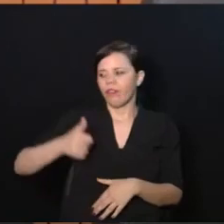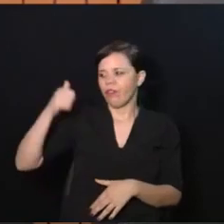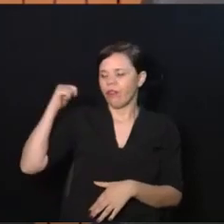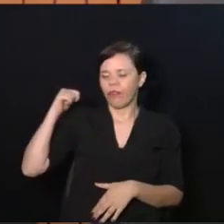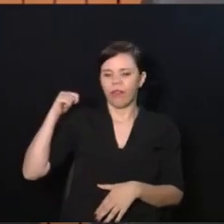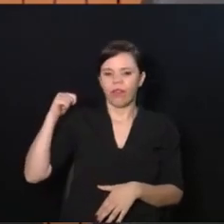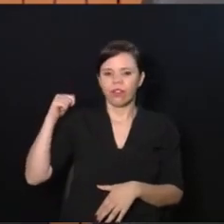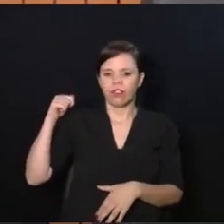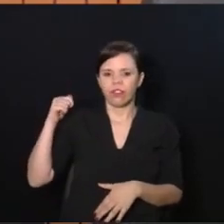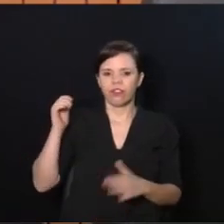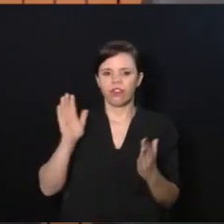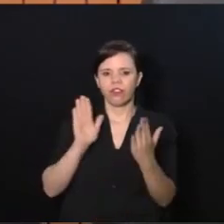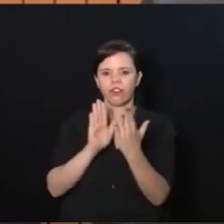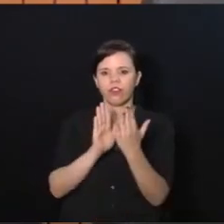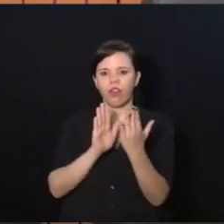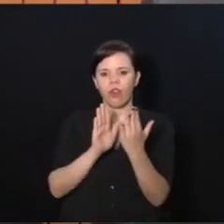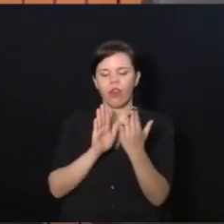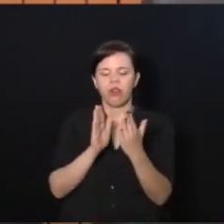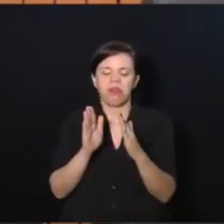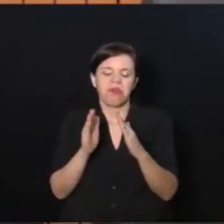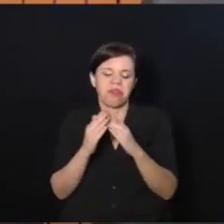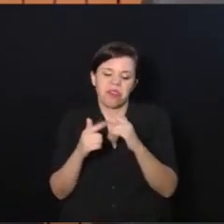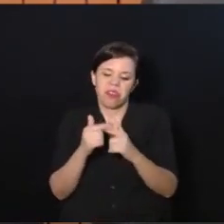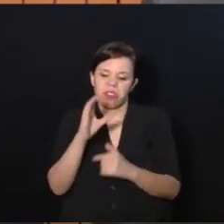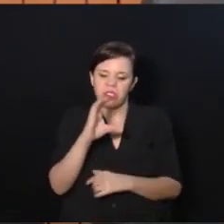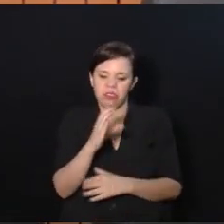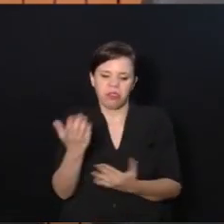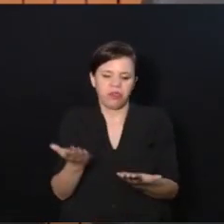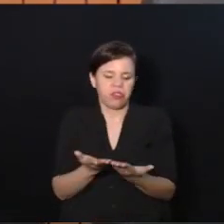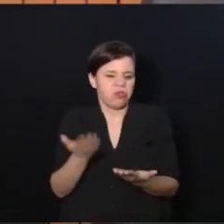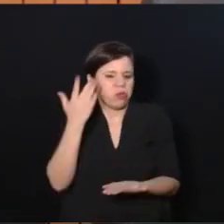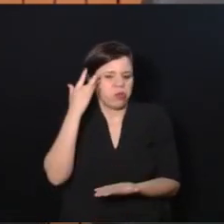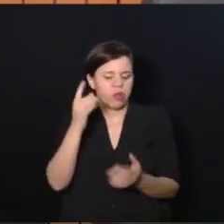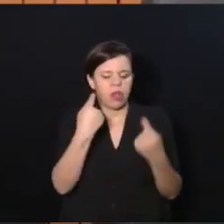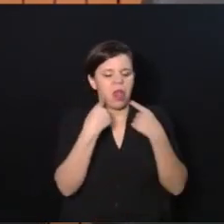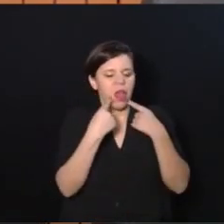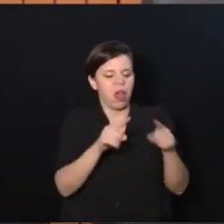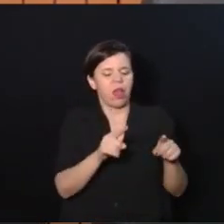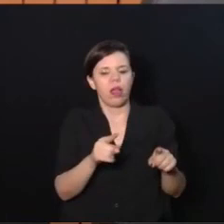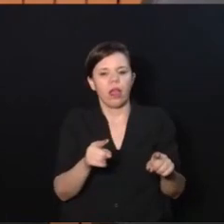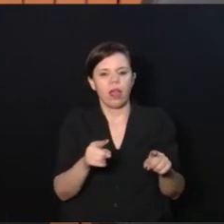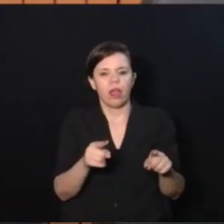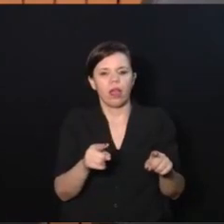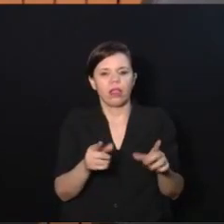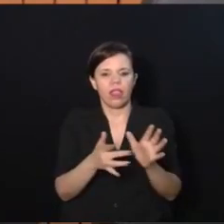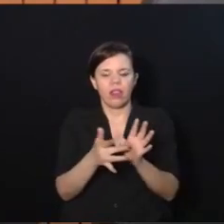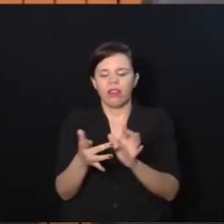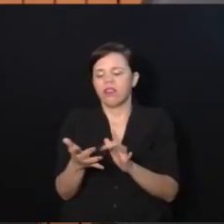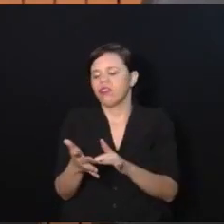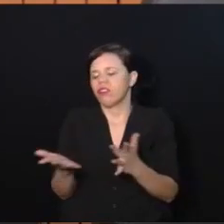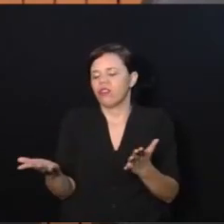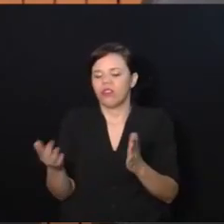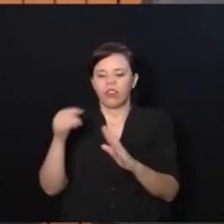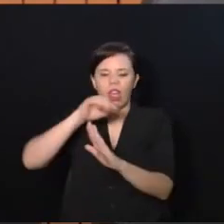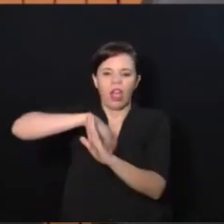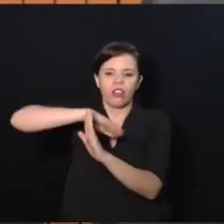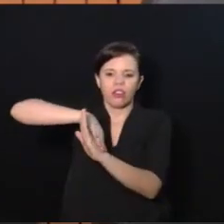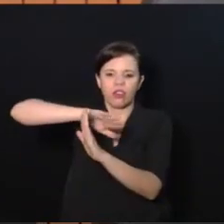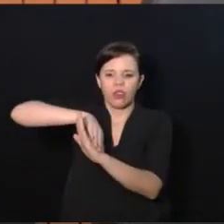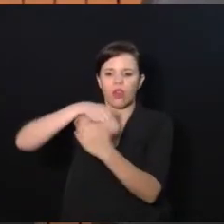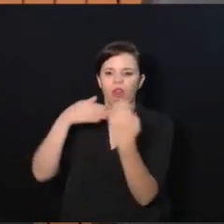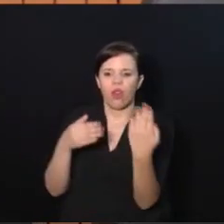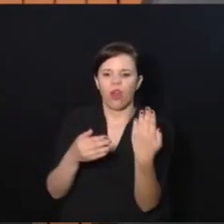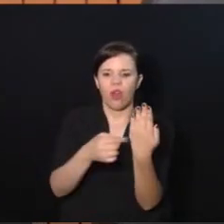altar, eu não sei se era católica, se era evangélica, e reclamaram com ele que ele estava dando as costas para Jesus e ele estava na melhor das